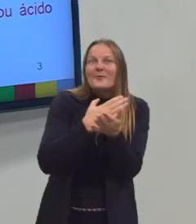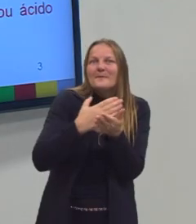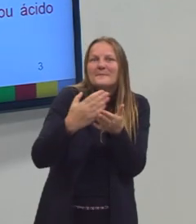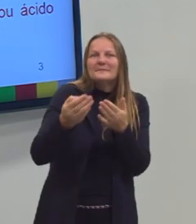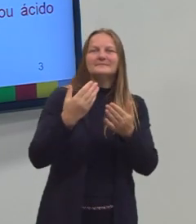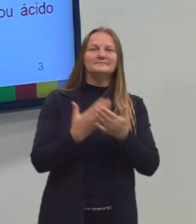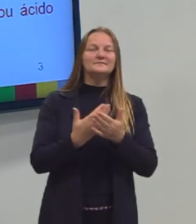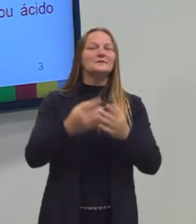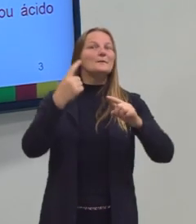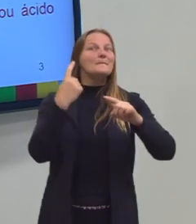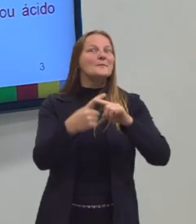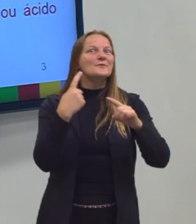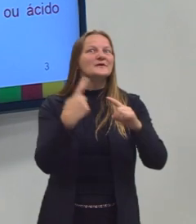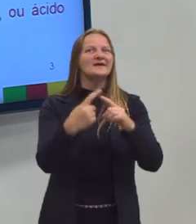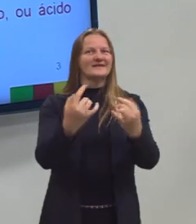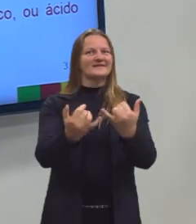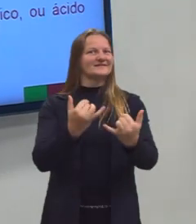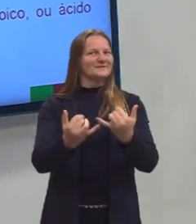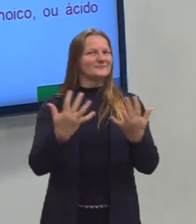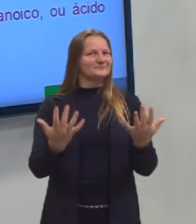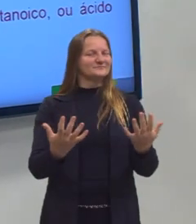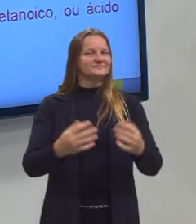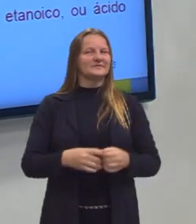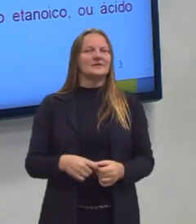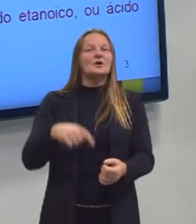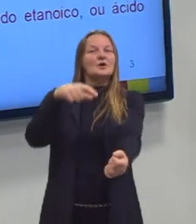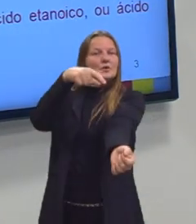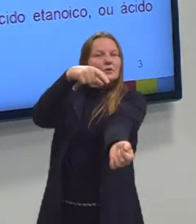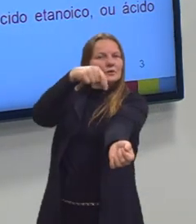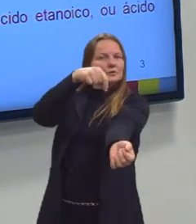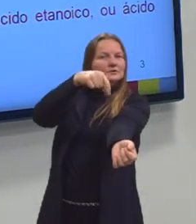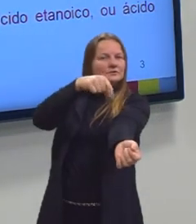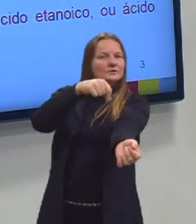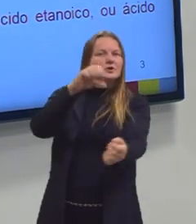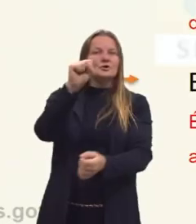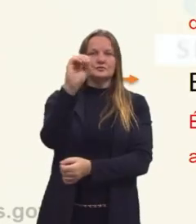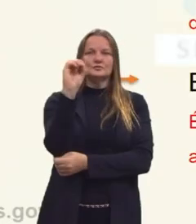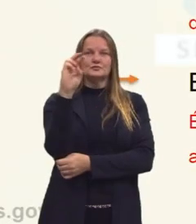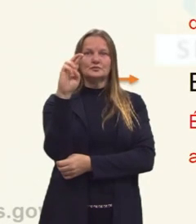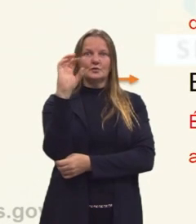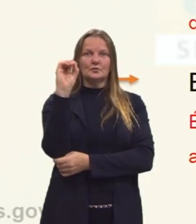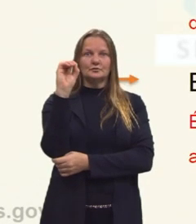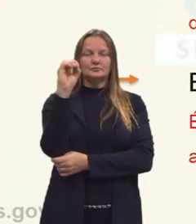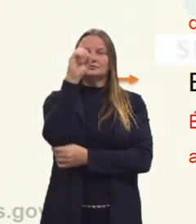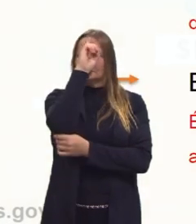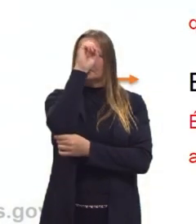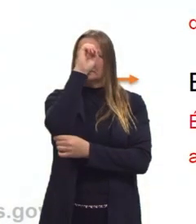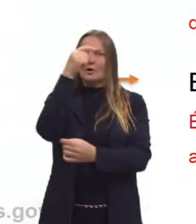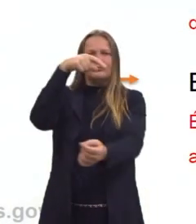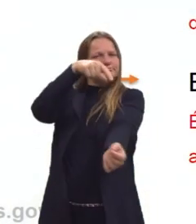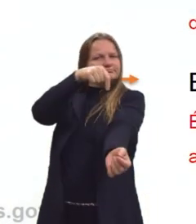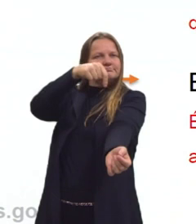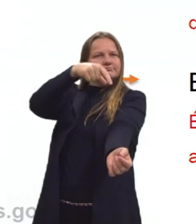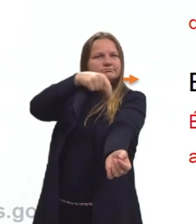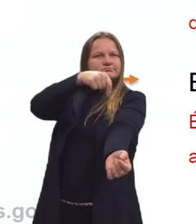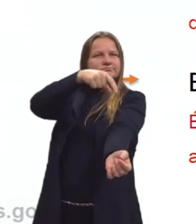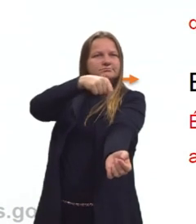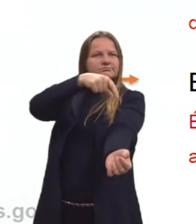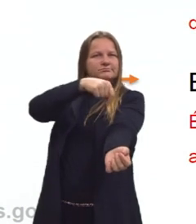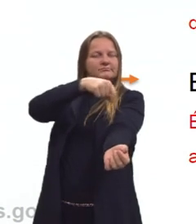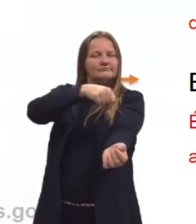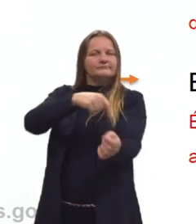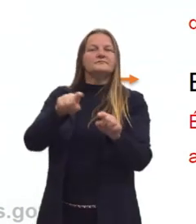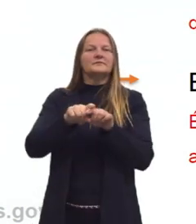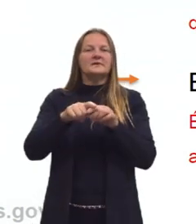aula, por que esses exemplos. O soro fisiológico, né? O soro esse que a gente recebe no hospital, ou mesmo aquele